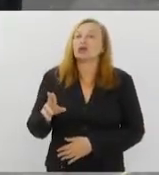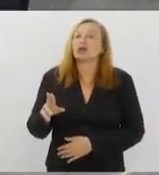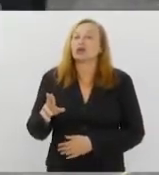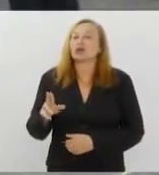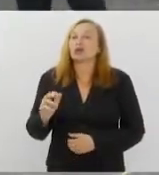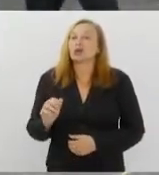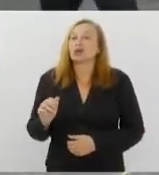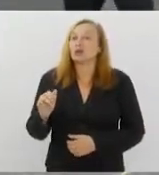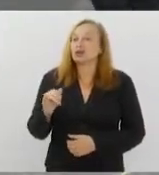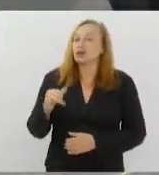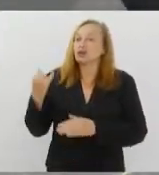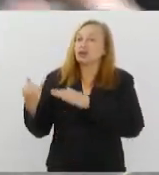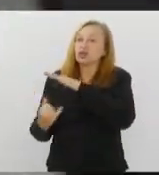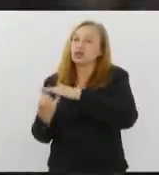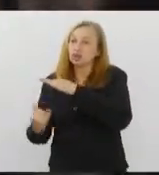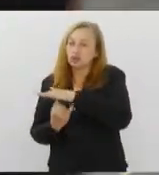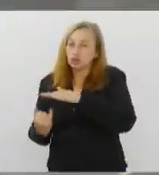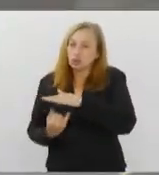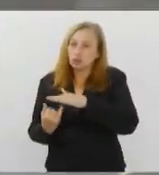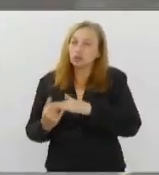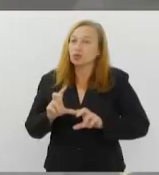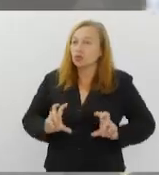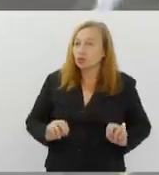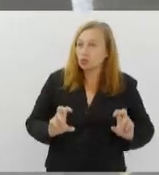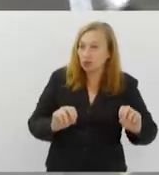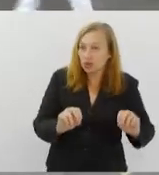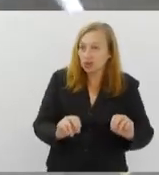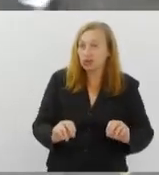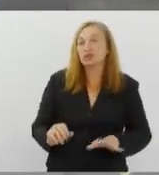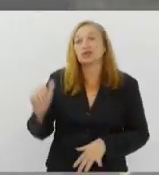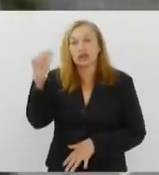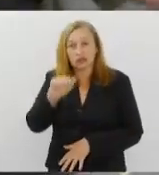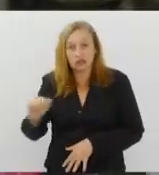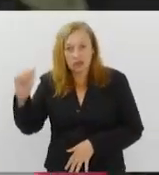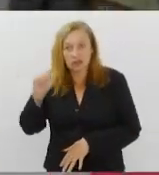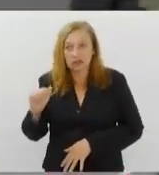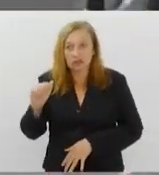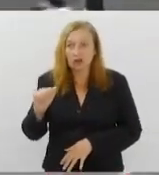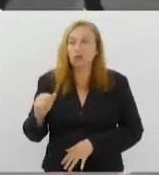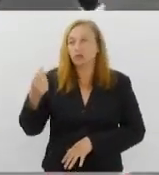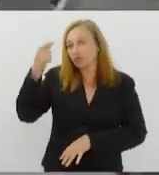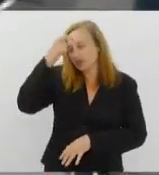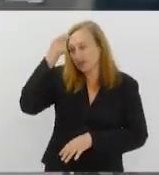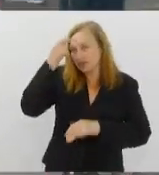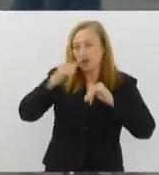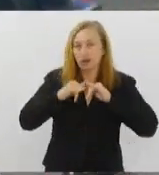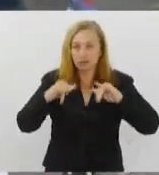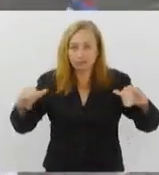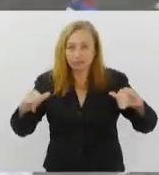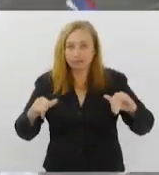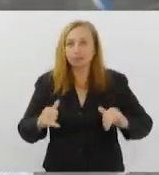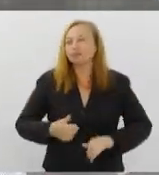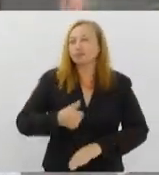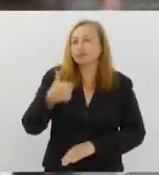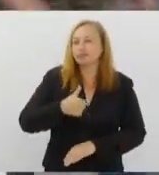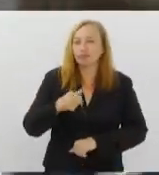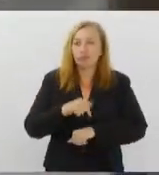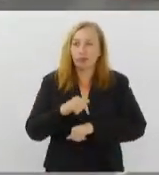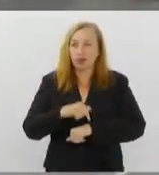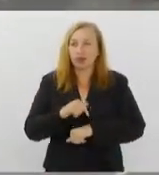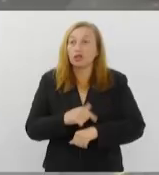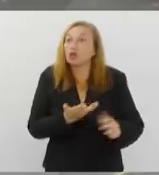a Fundação do Câncer, iniciou uma campanha de conscientização, no primeiro momento, destes jovens